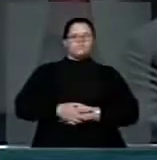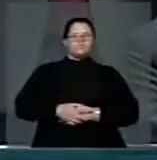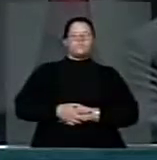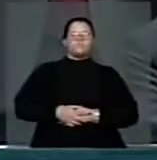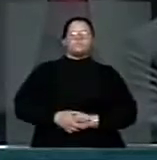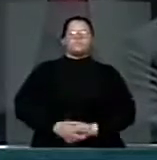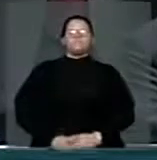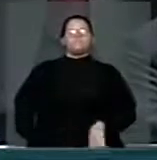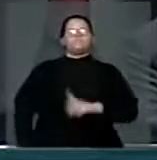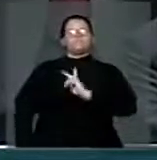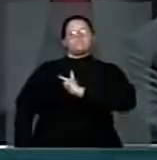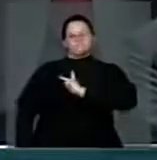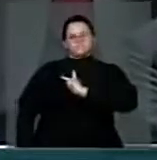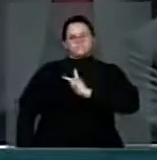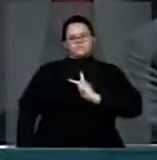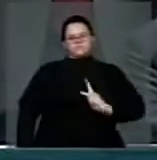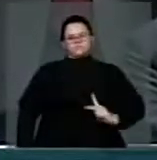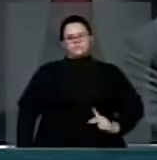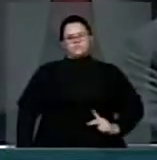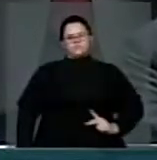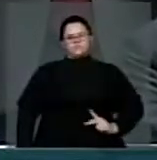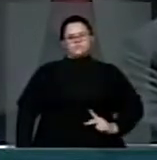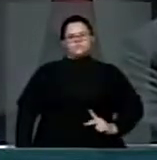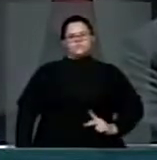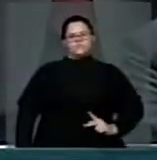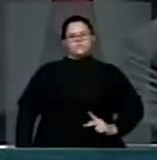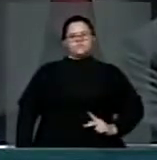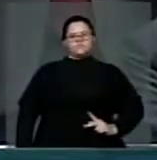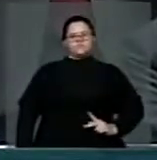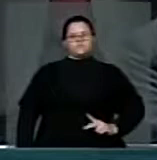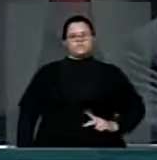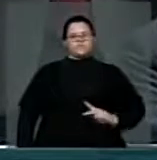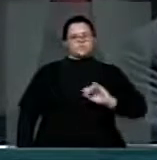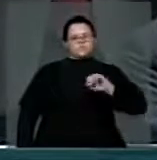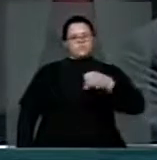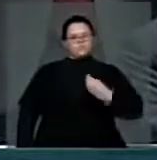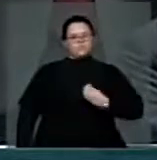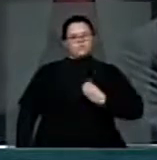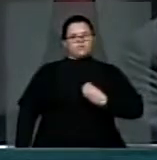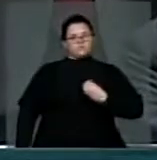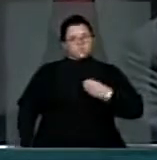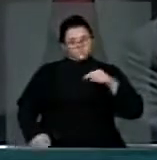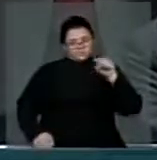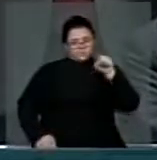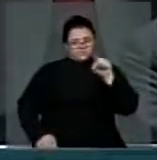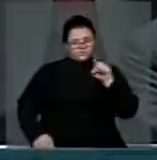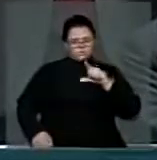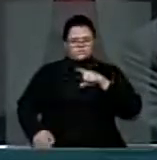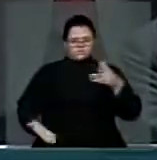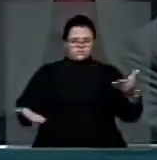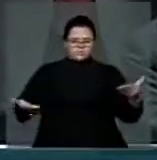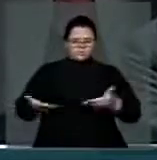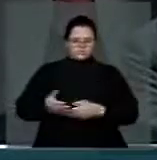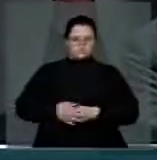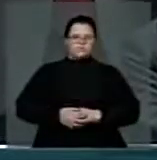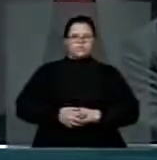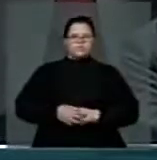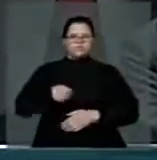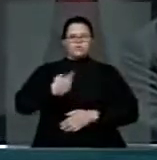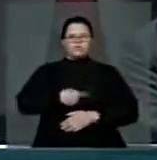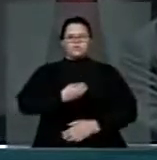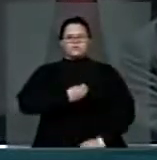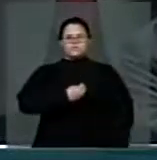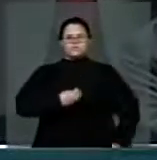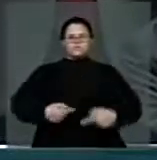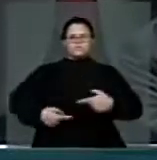Presidente, nós estamos, quero aproveitar a sua presença, fazer um apelo a vossa excelência, nós estamos vivendo uma